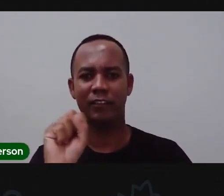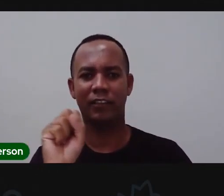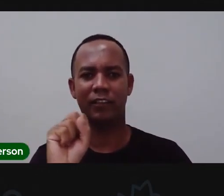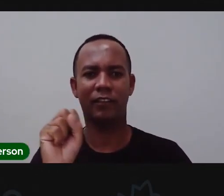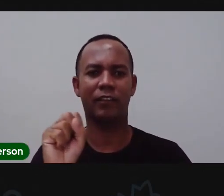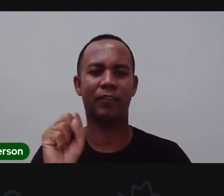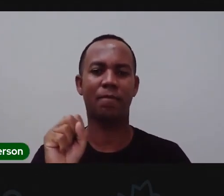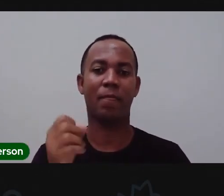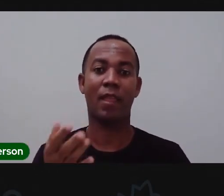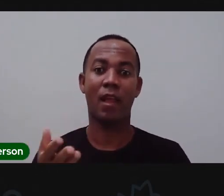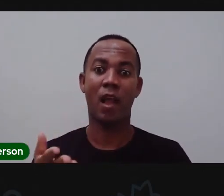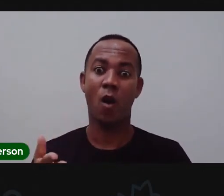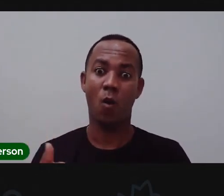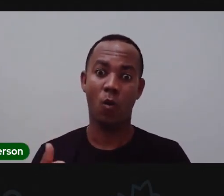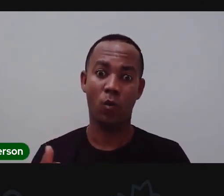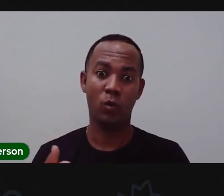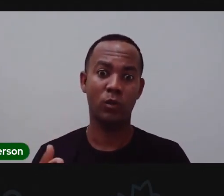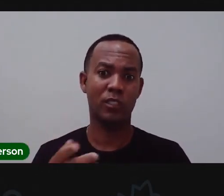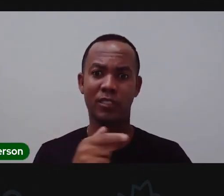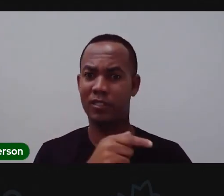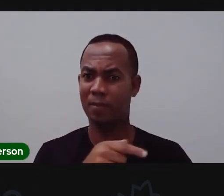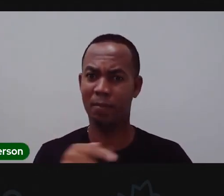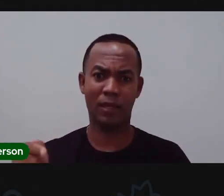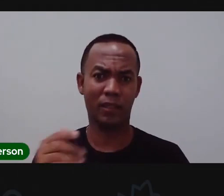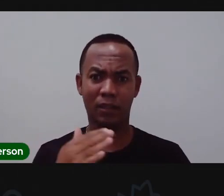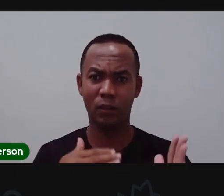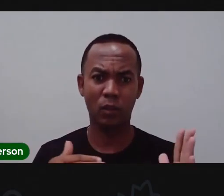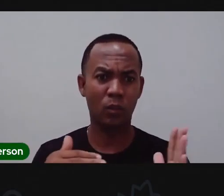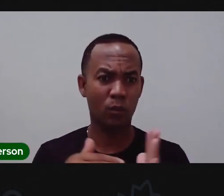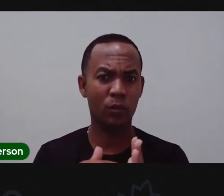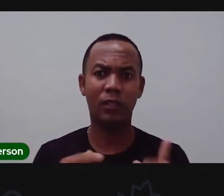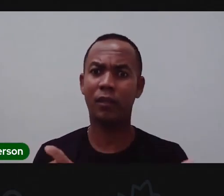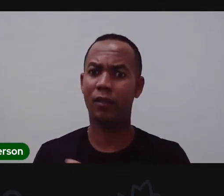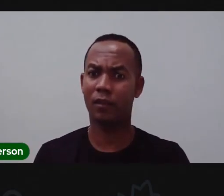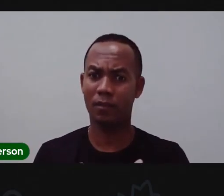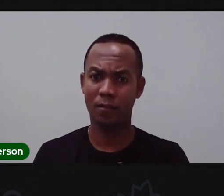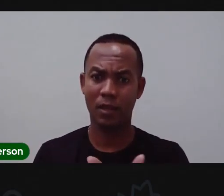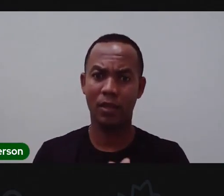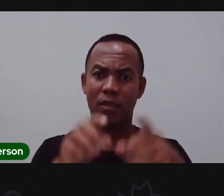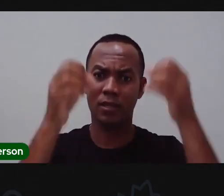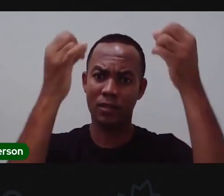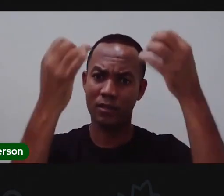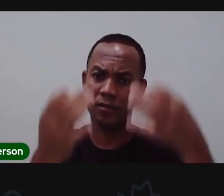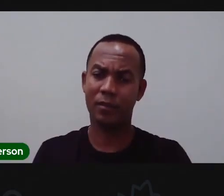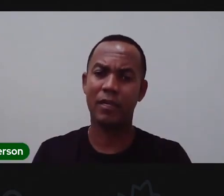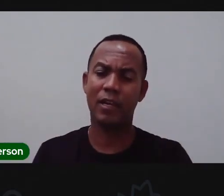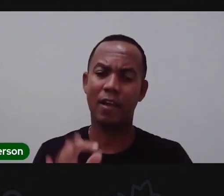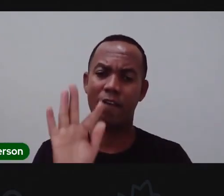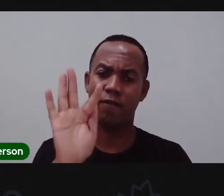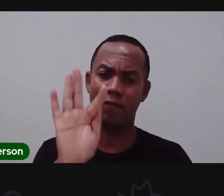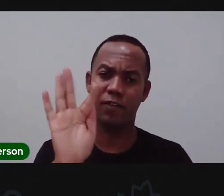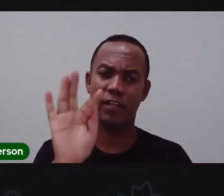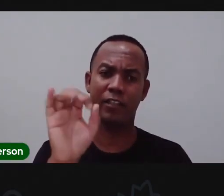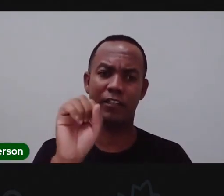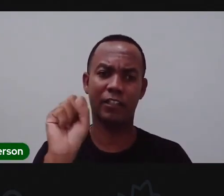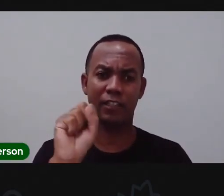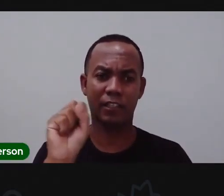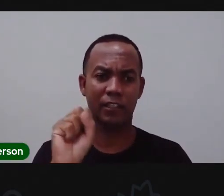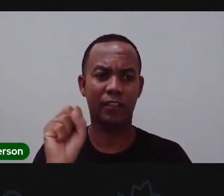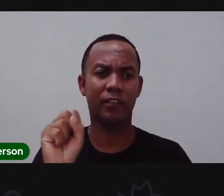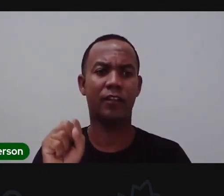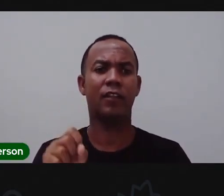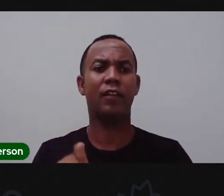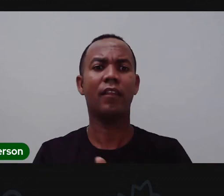toda essa semana. Então hoje nós também vamos falar sobre Feira de Santana e esse